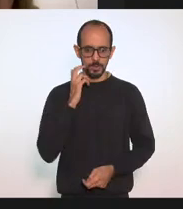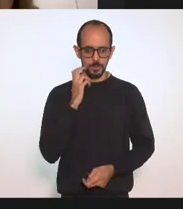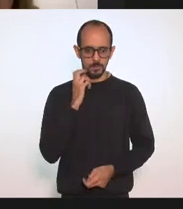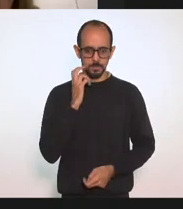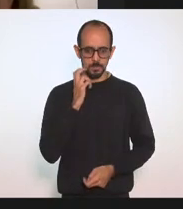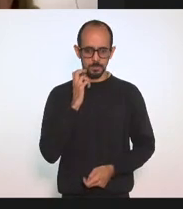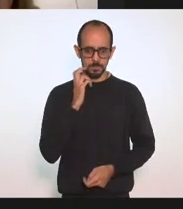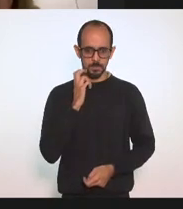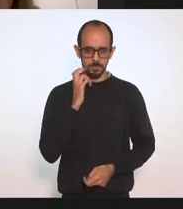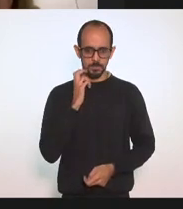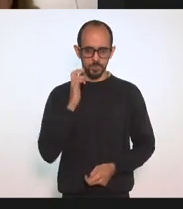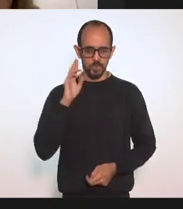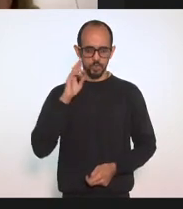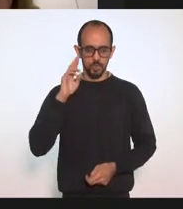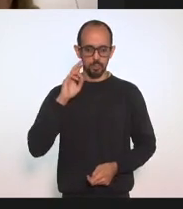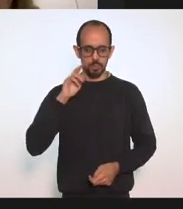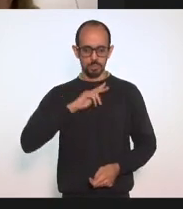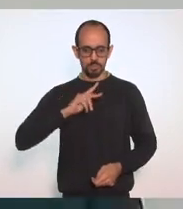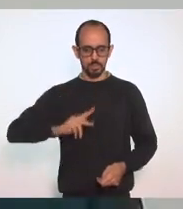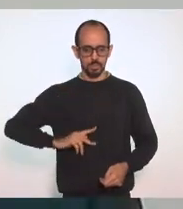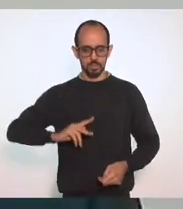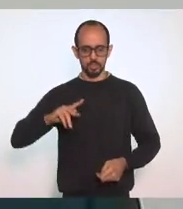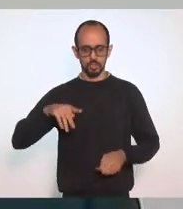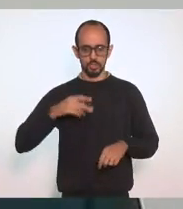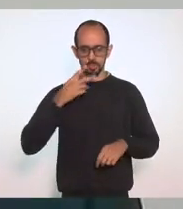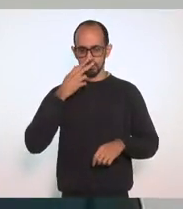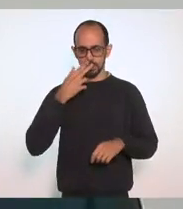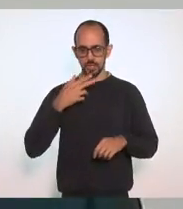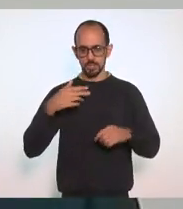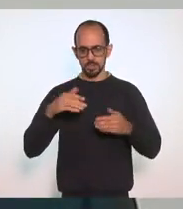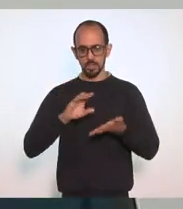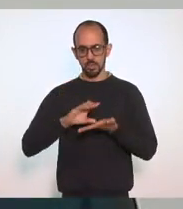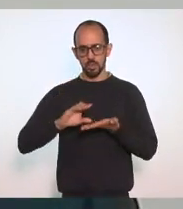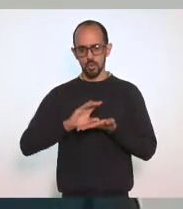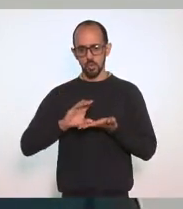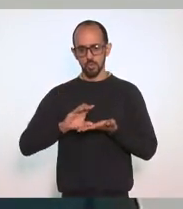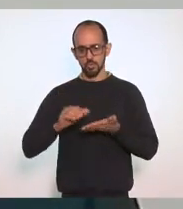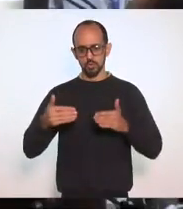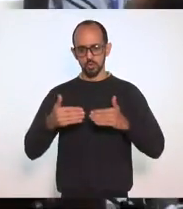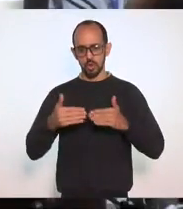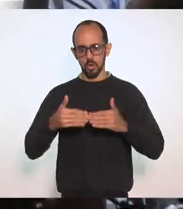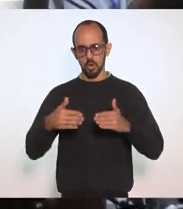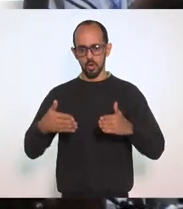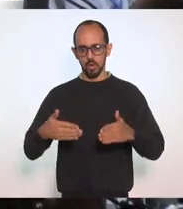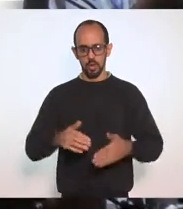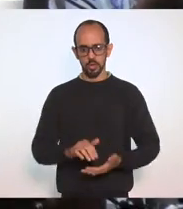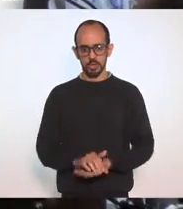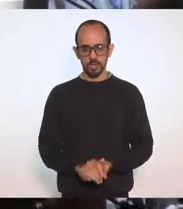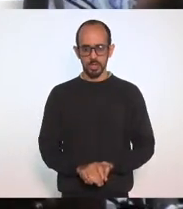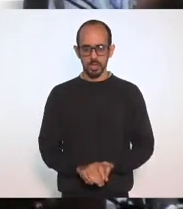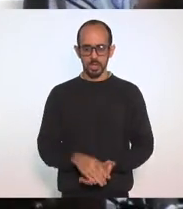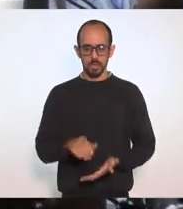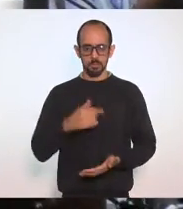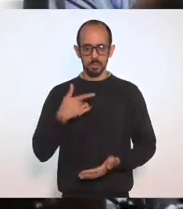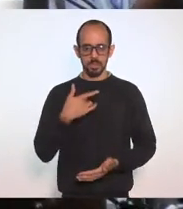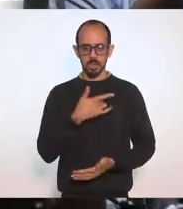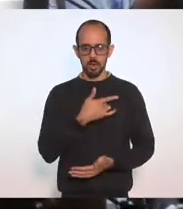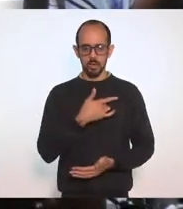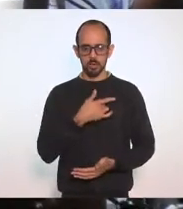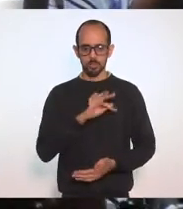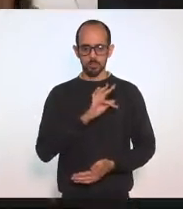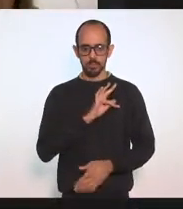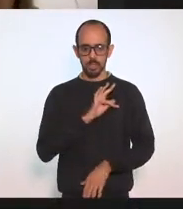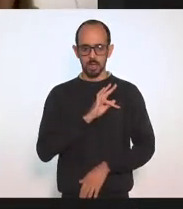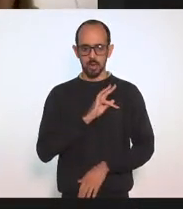Senhor presidente, vou parecer pela constitucionalidade. Pela Comissão de Saúde, deputado Marta